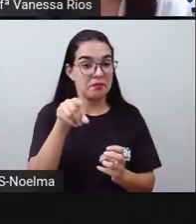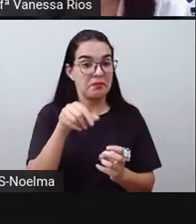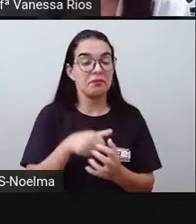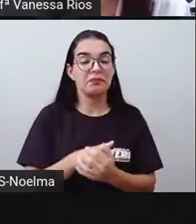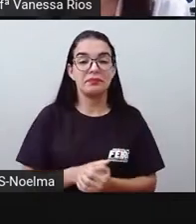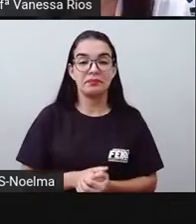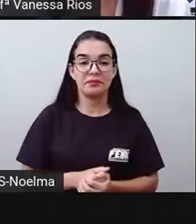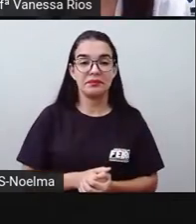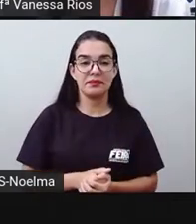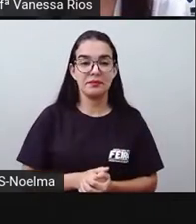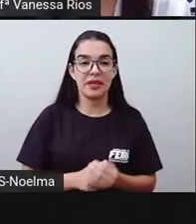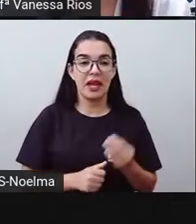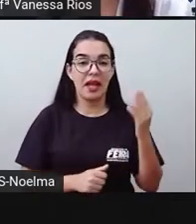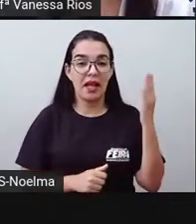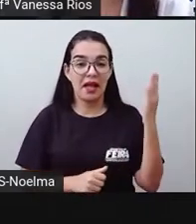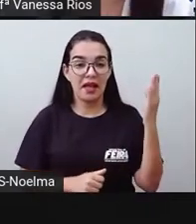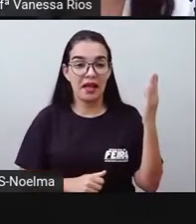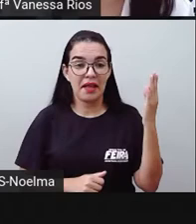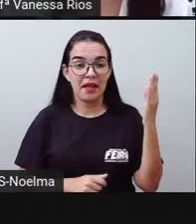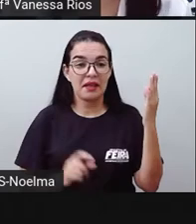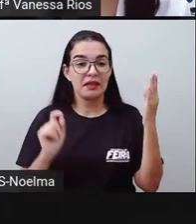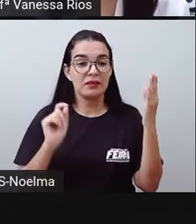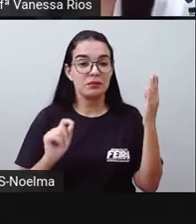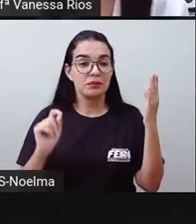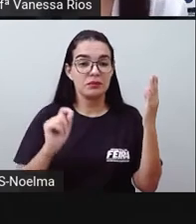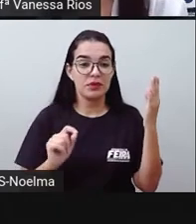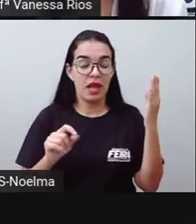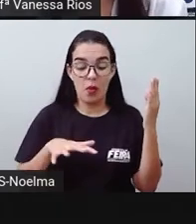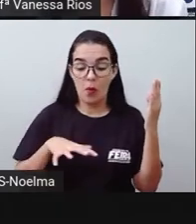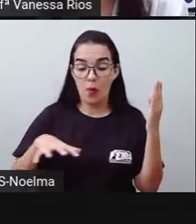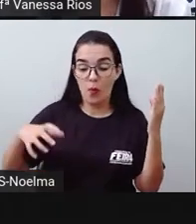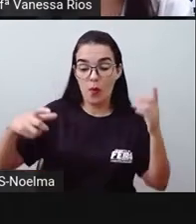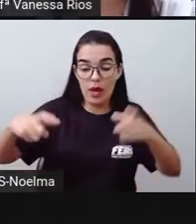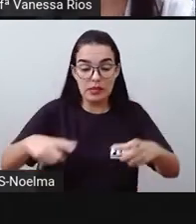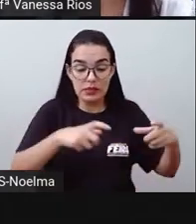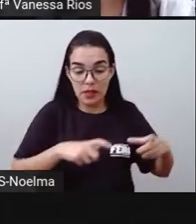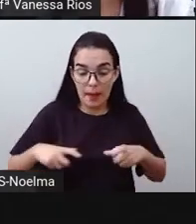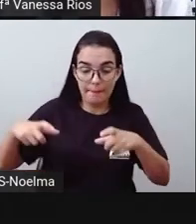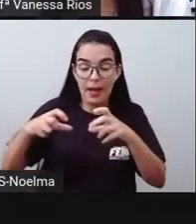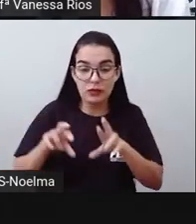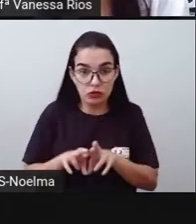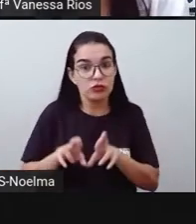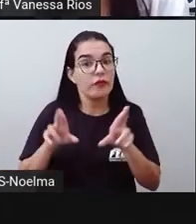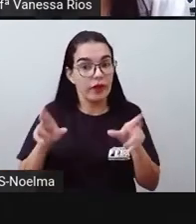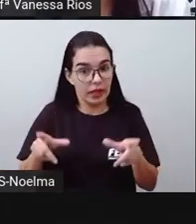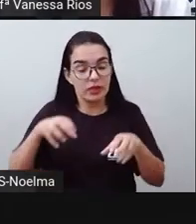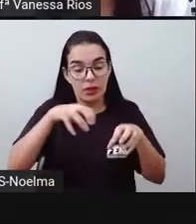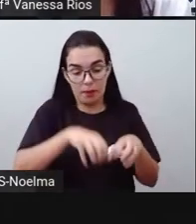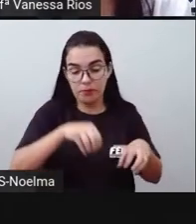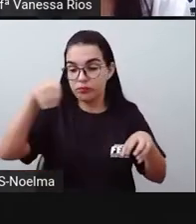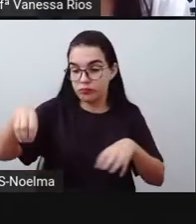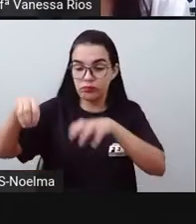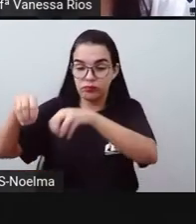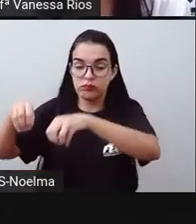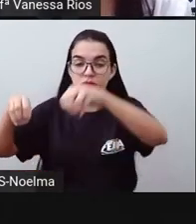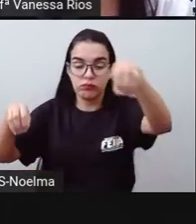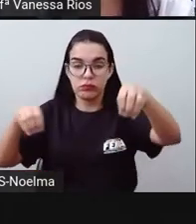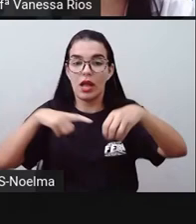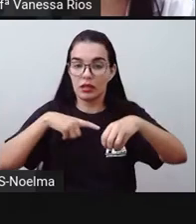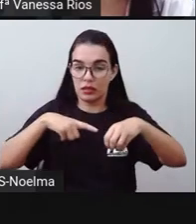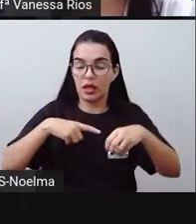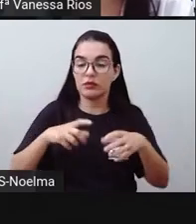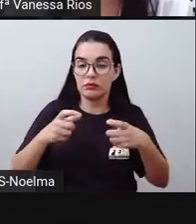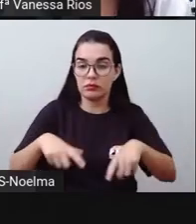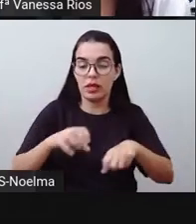diferentes que utilizam aí espaços diferentes para poder fazer essa locomoção, esse transporte. Então,